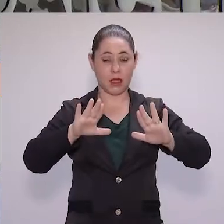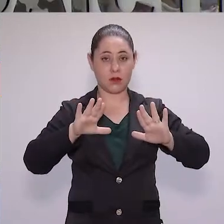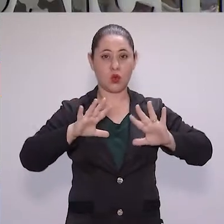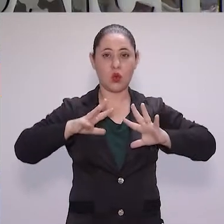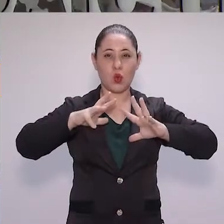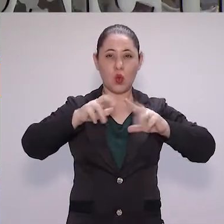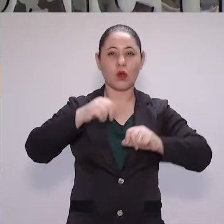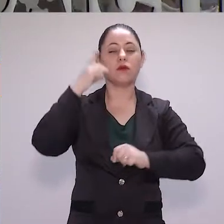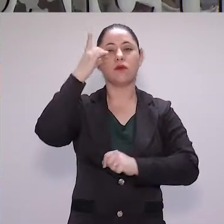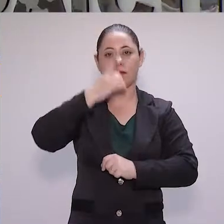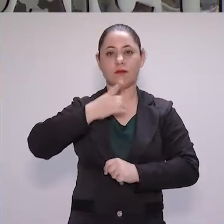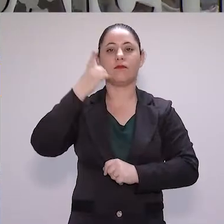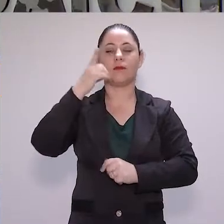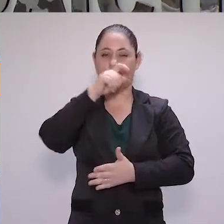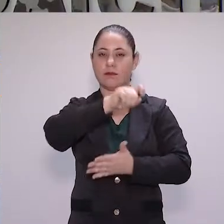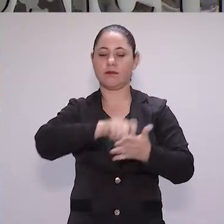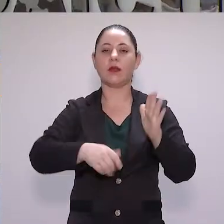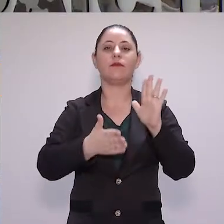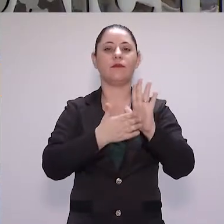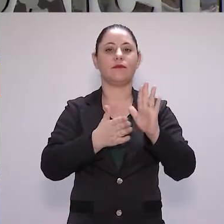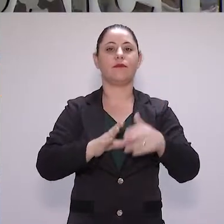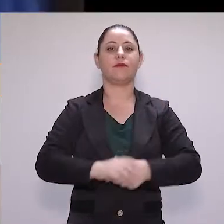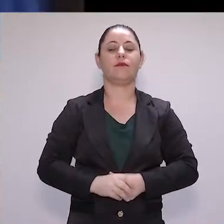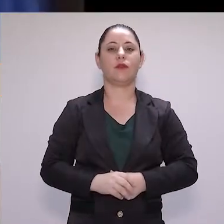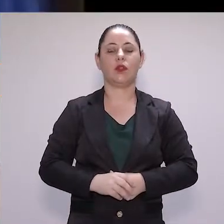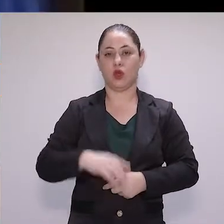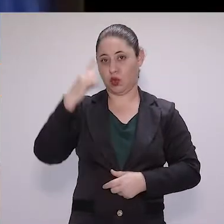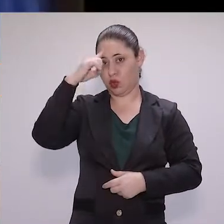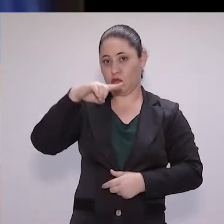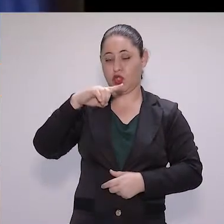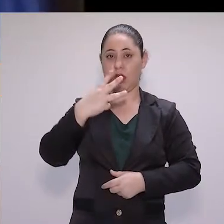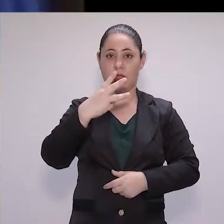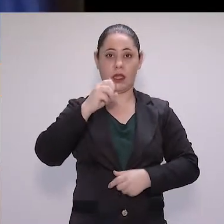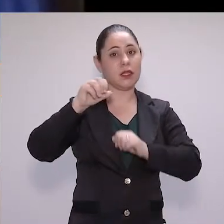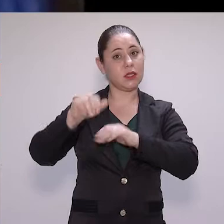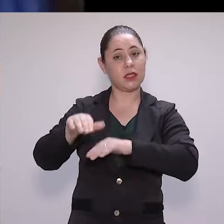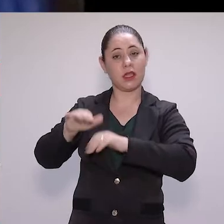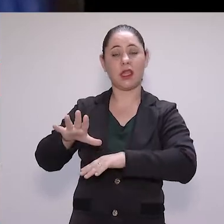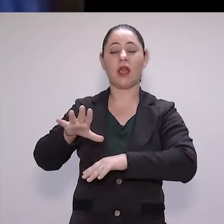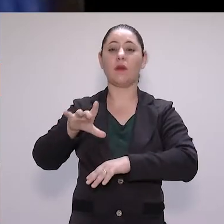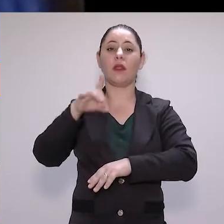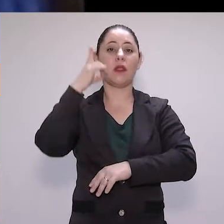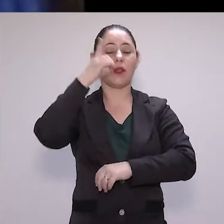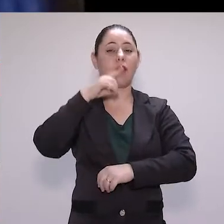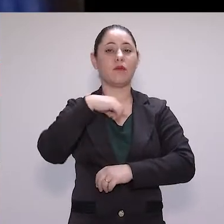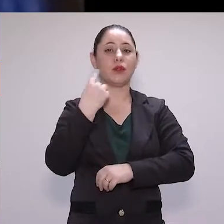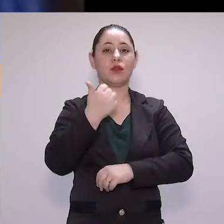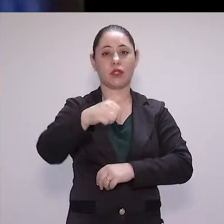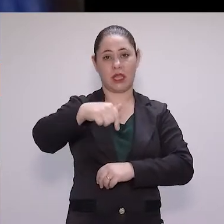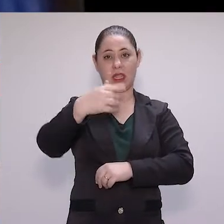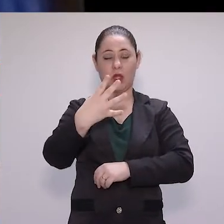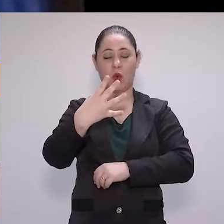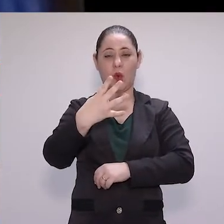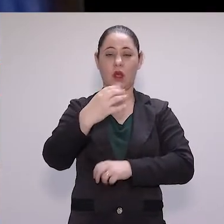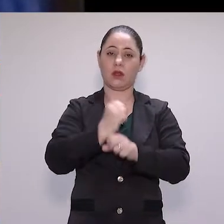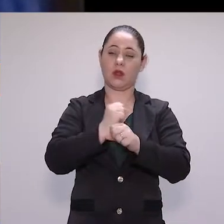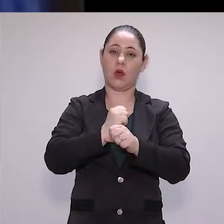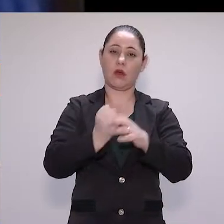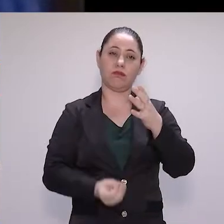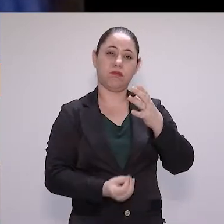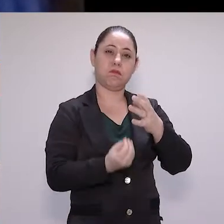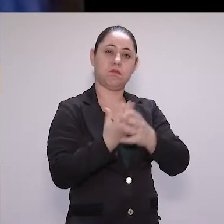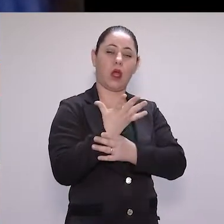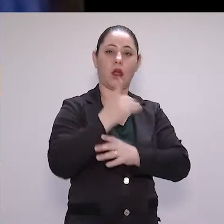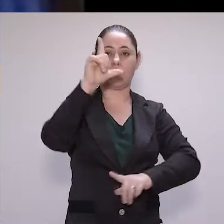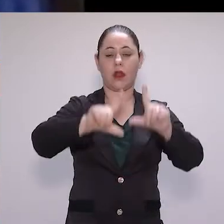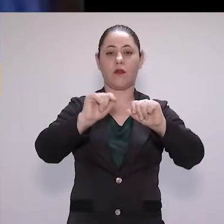todos os parlamentares assinaram a proposição. Ari Rigo faleceu aos 74 anos. Ele foi um dos idealizadores